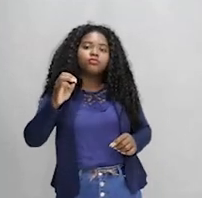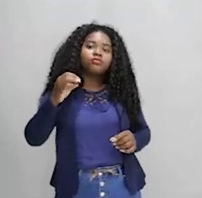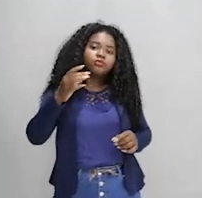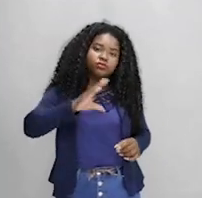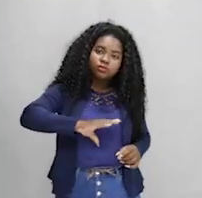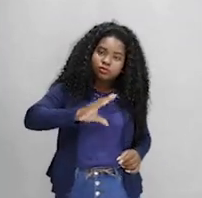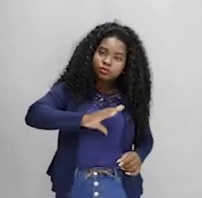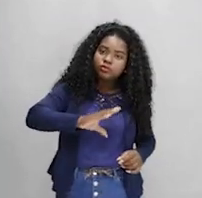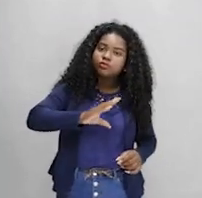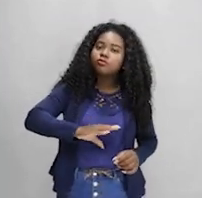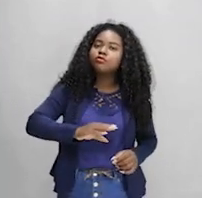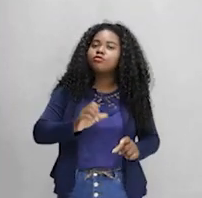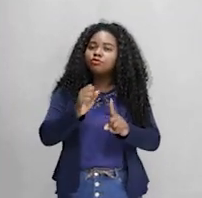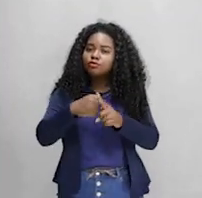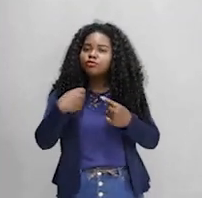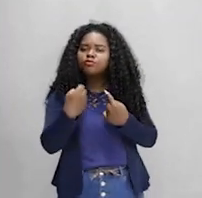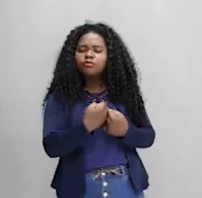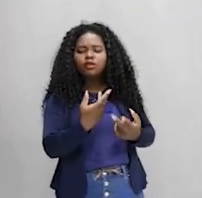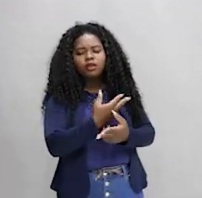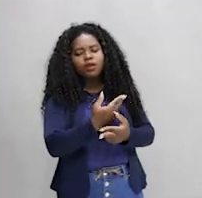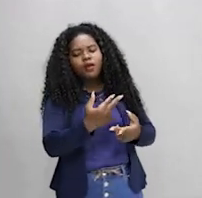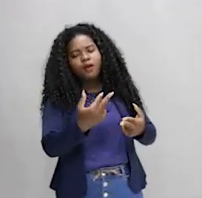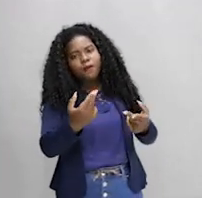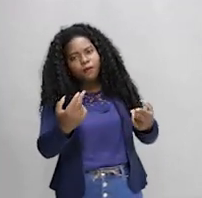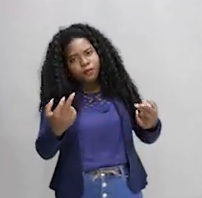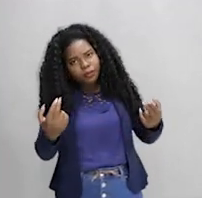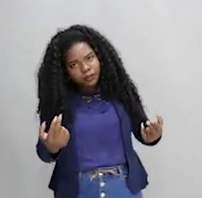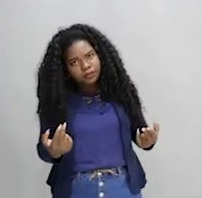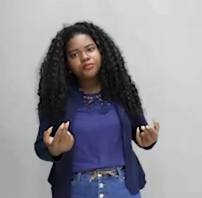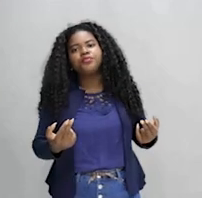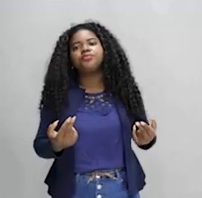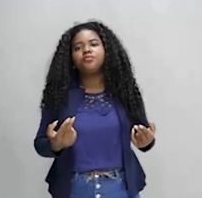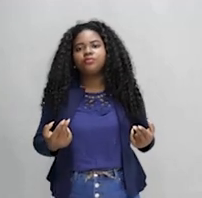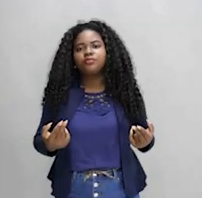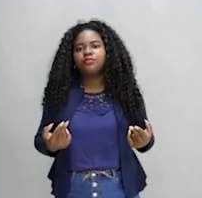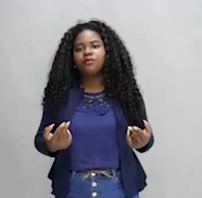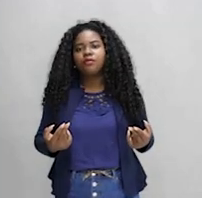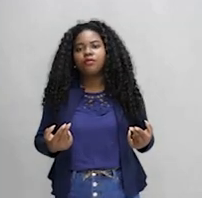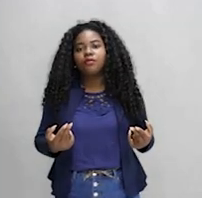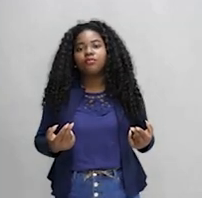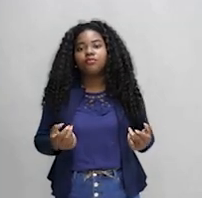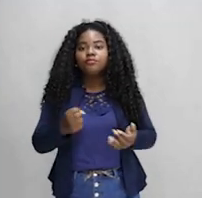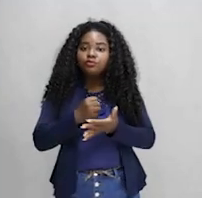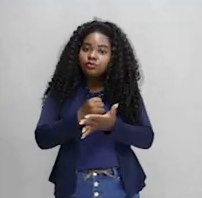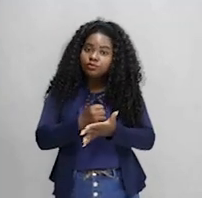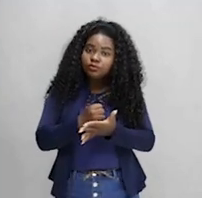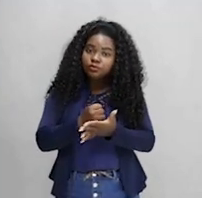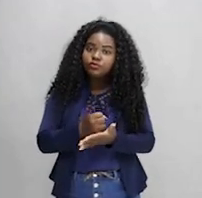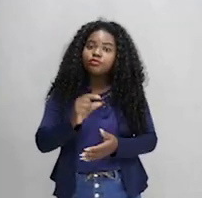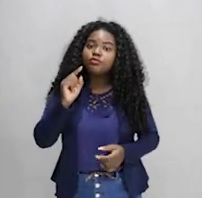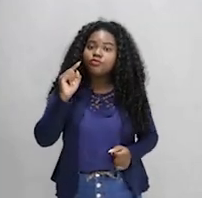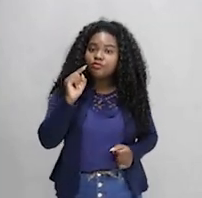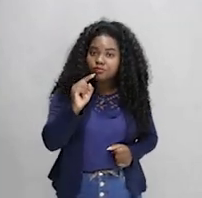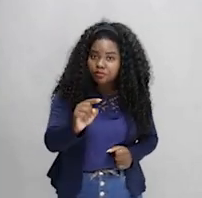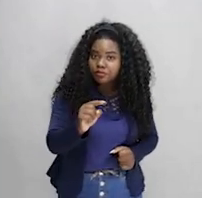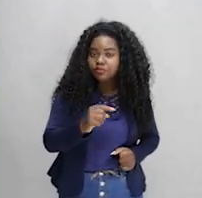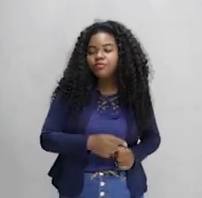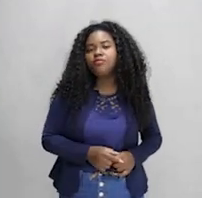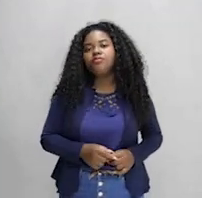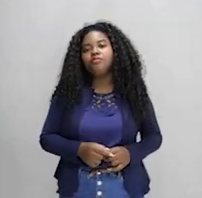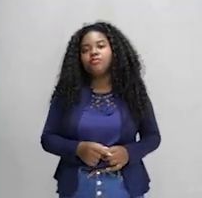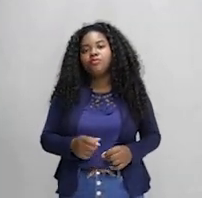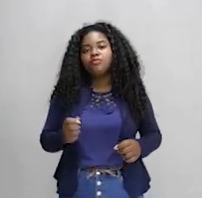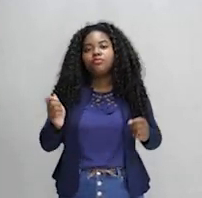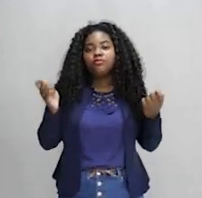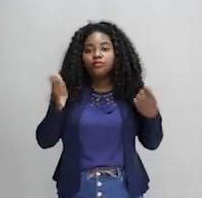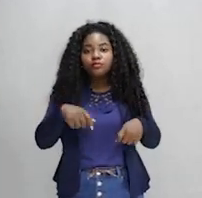Rafael Sociologia. Cara, toda uma equipe top à tua disposição. Para quê? Para que tu alcance teu